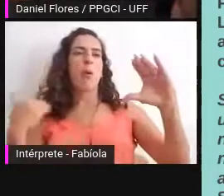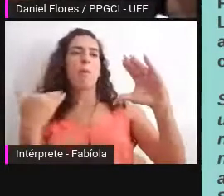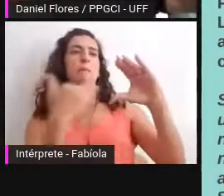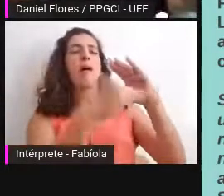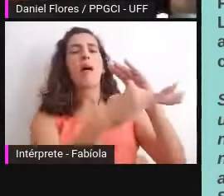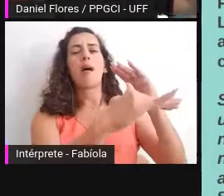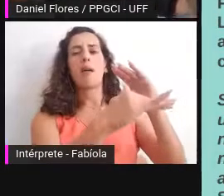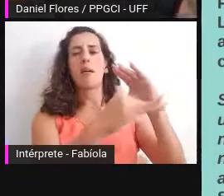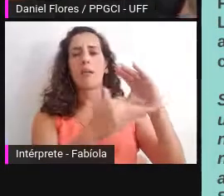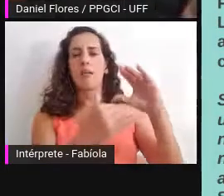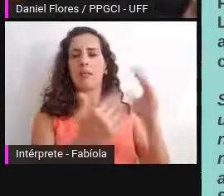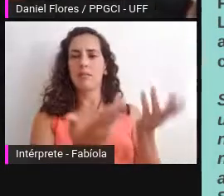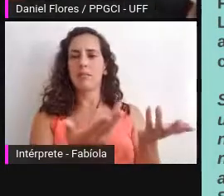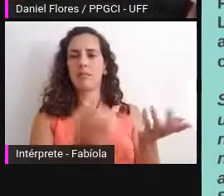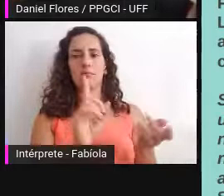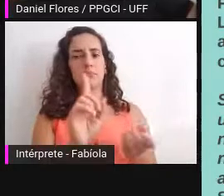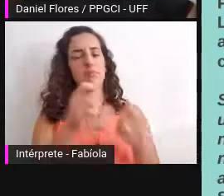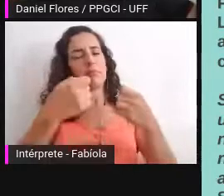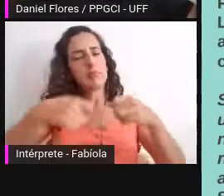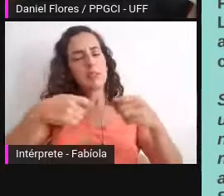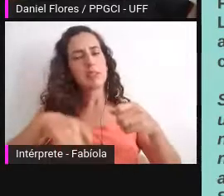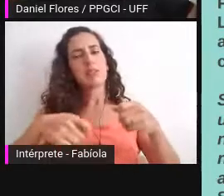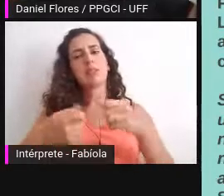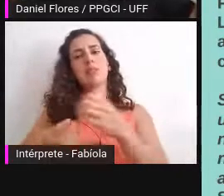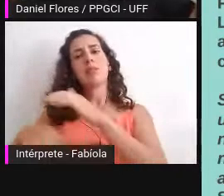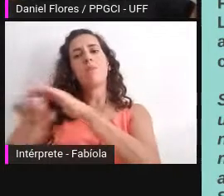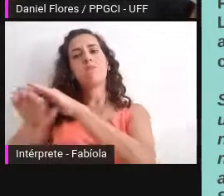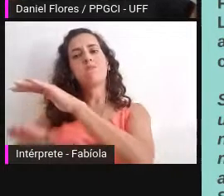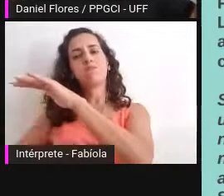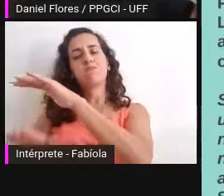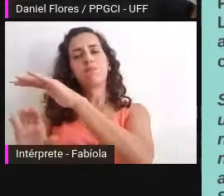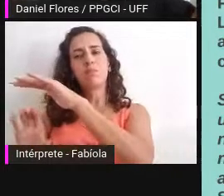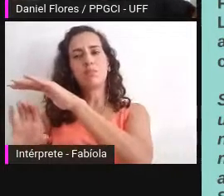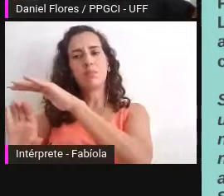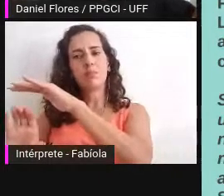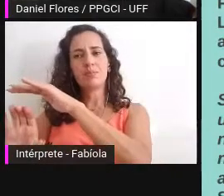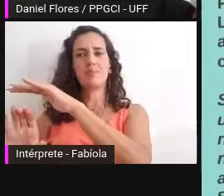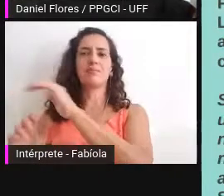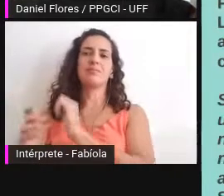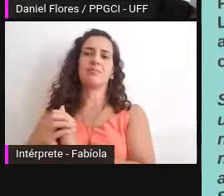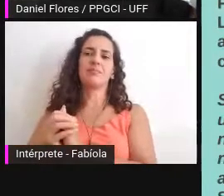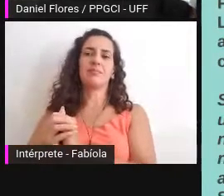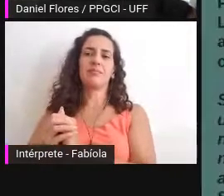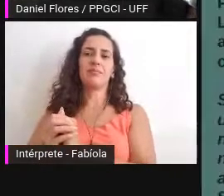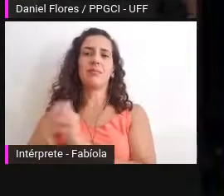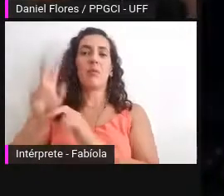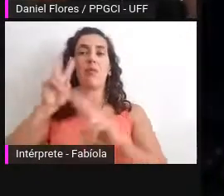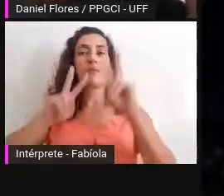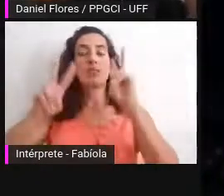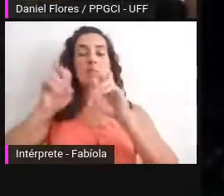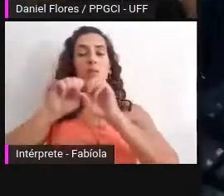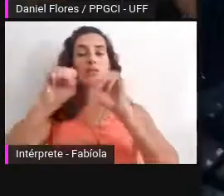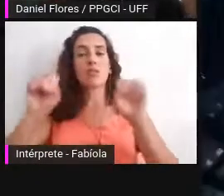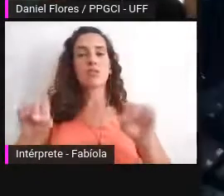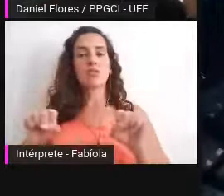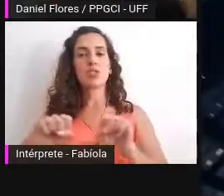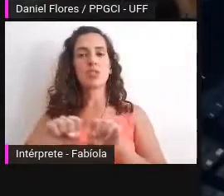mas sim tem que ser num ambiente profícuo numa visão sistêmica numa